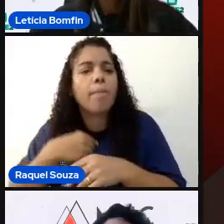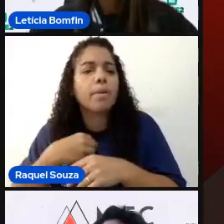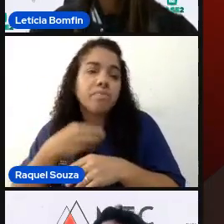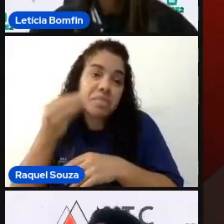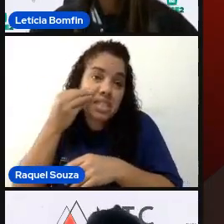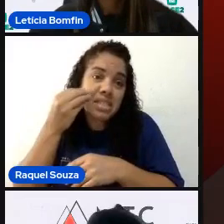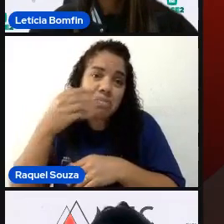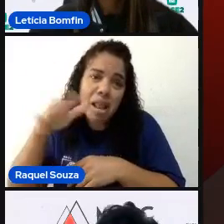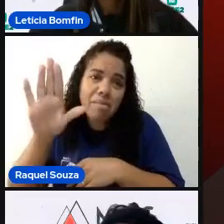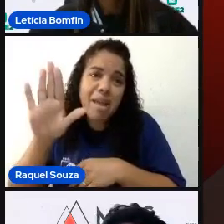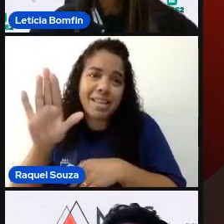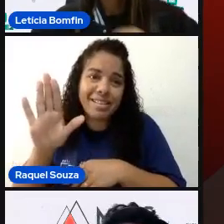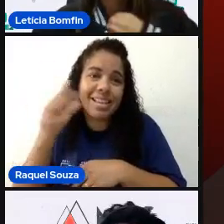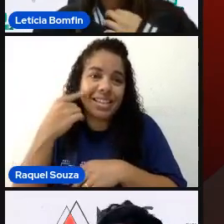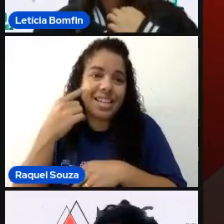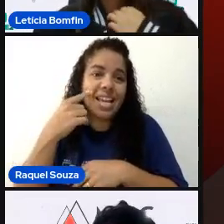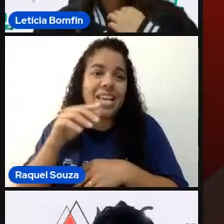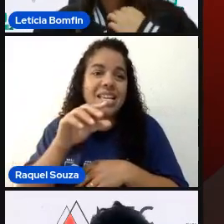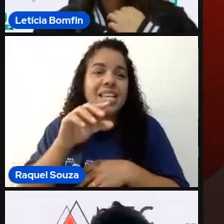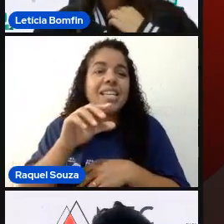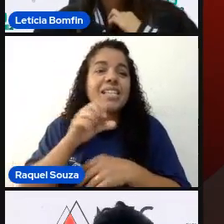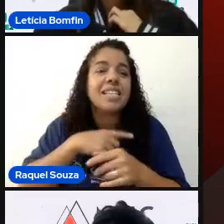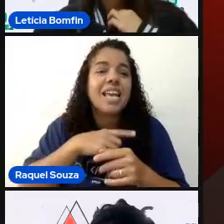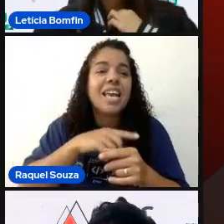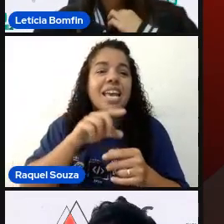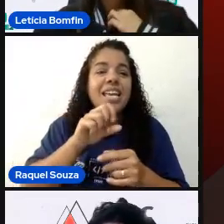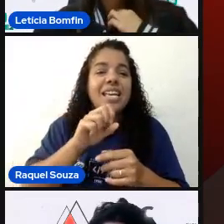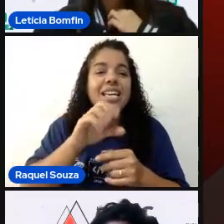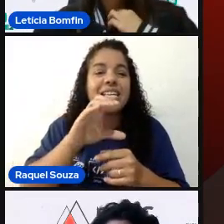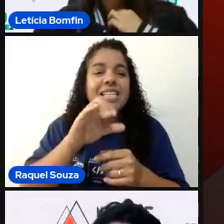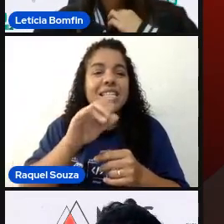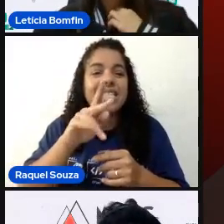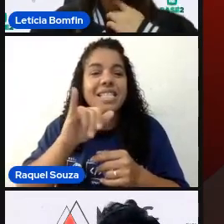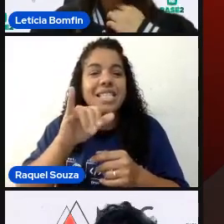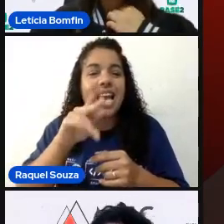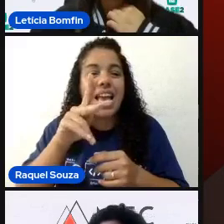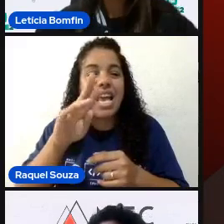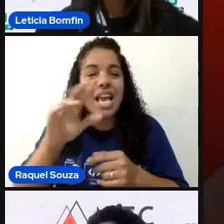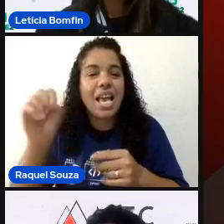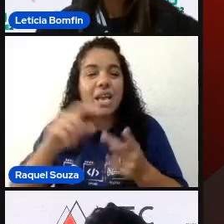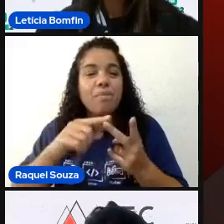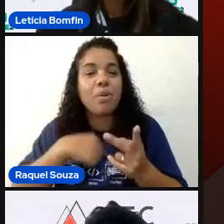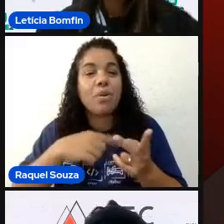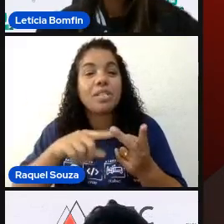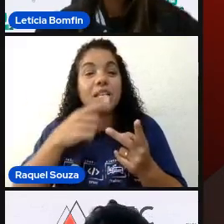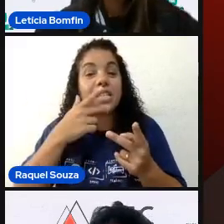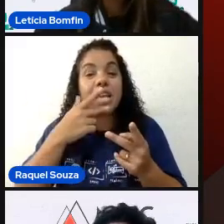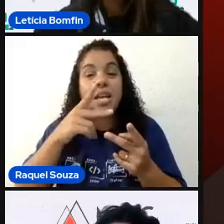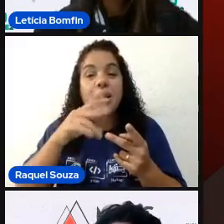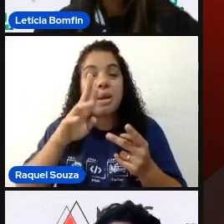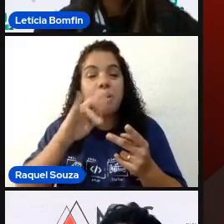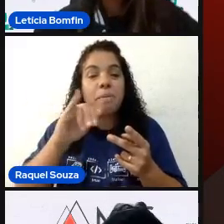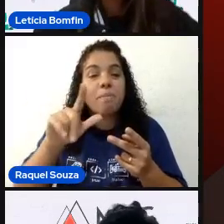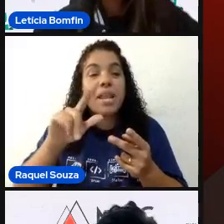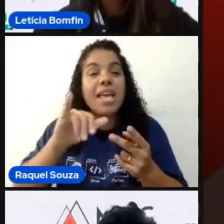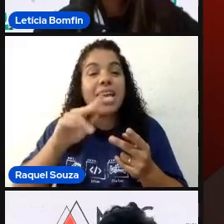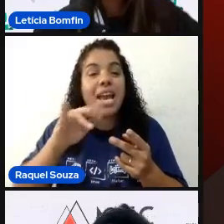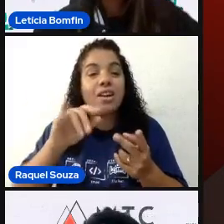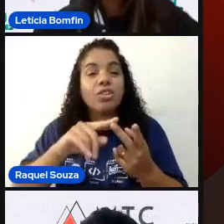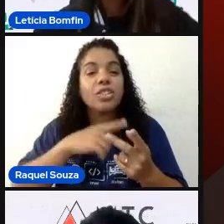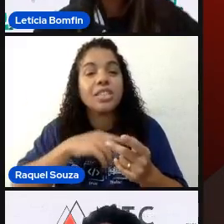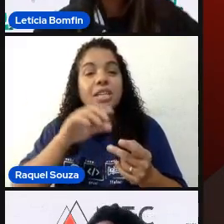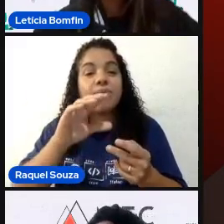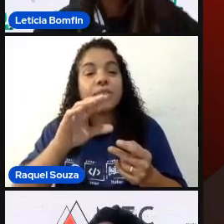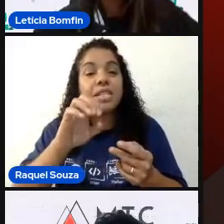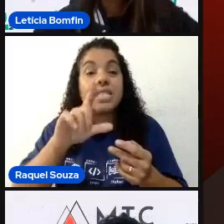experimentem. Então, experimentem Cypress. Experimentem PlayWrite. Que eu vi que vai ter uma batalha de código, né? PlayWrite, Cypress, Selenium. Selenium a